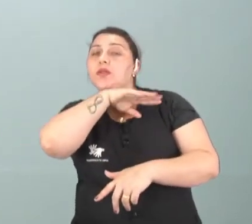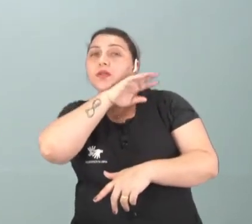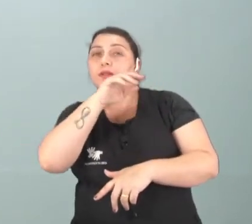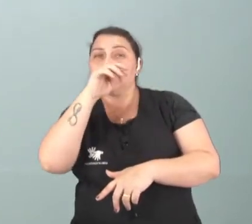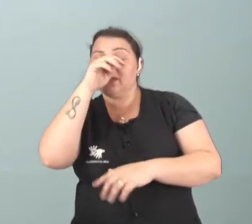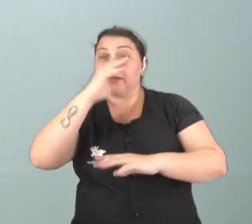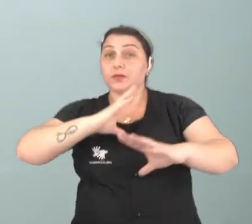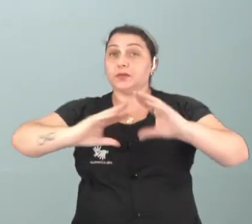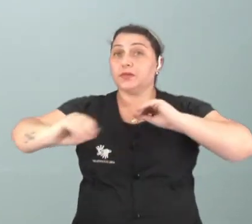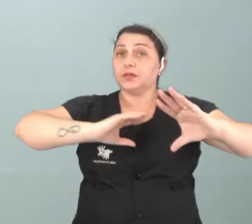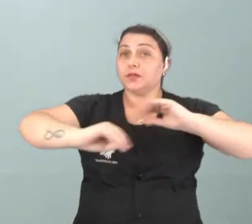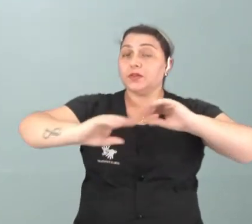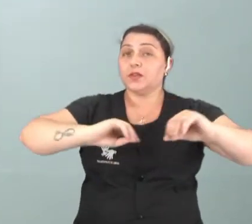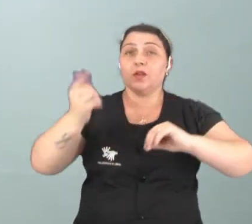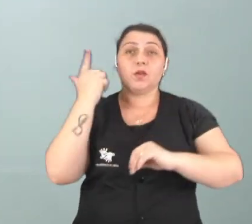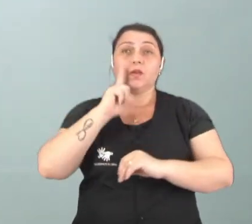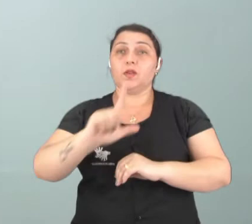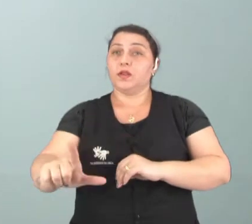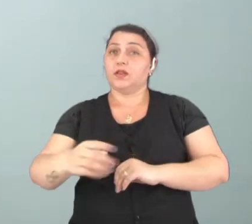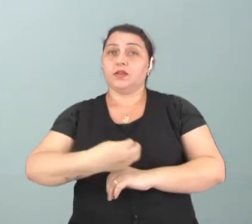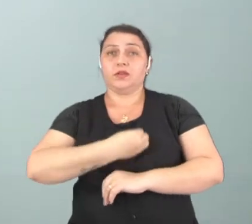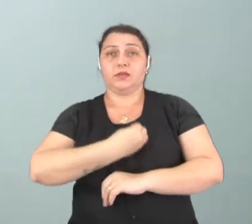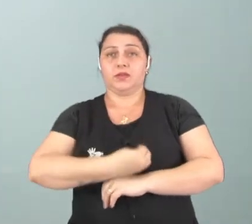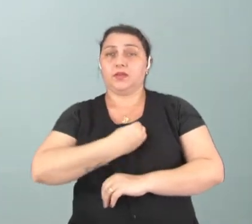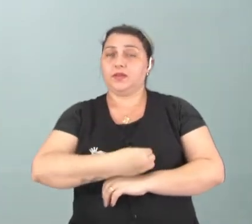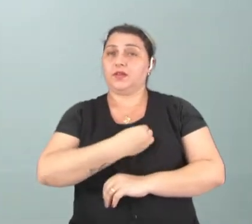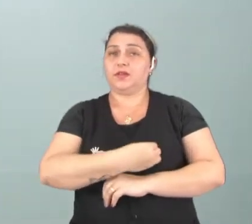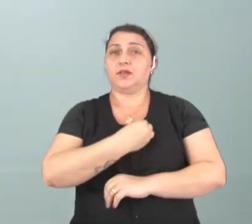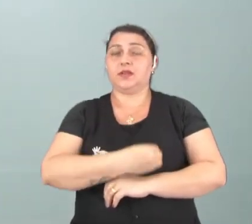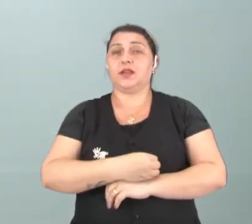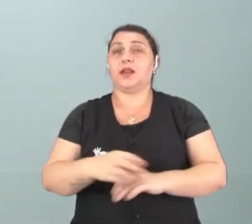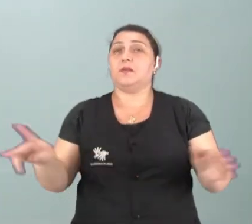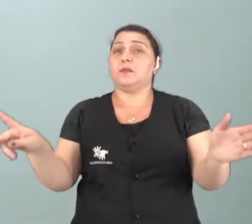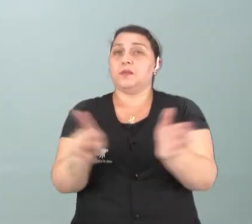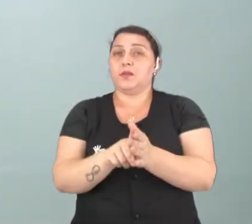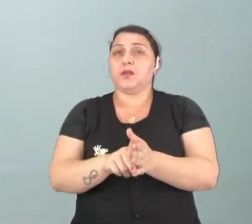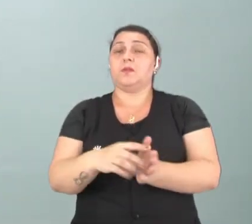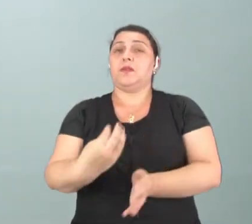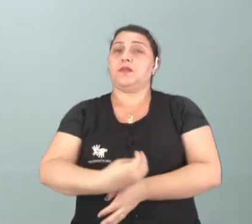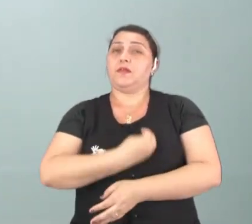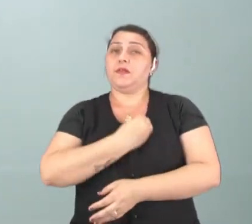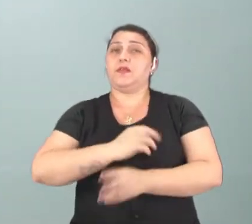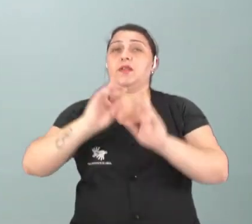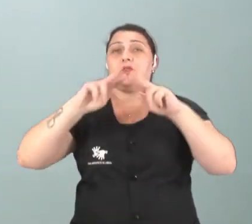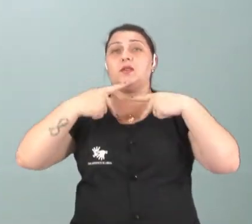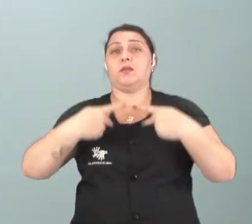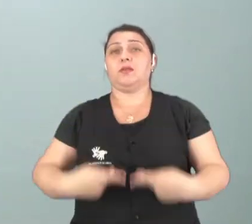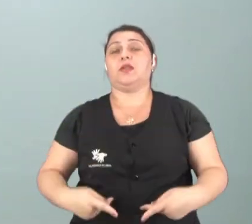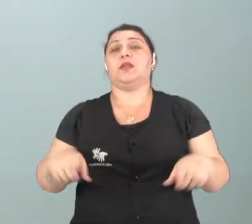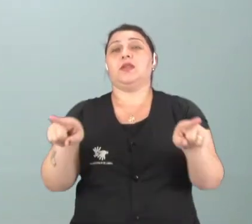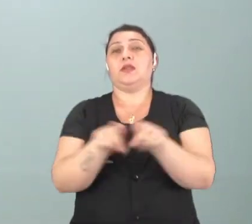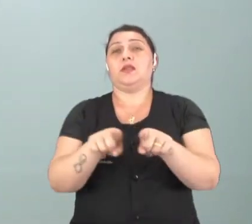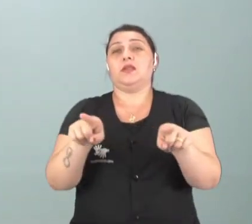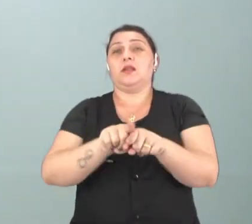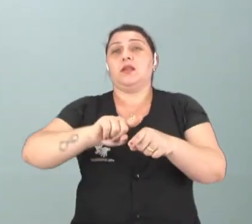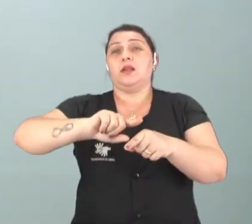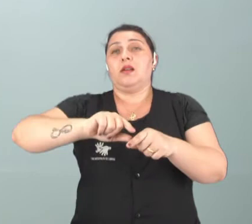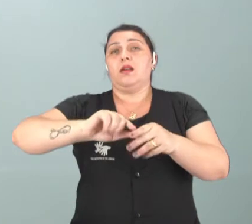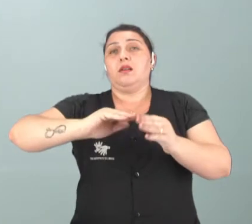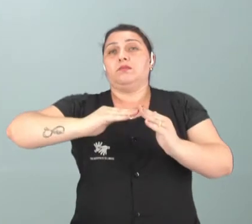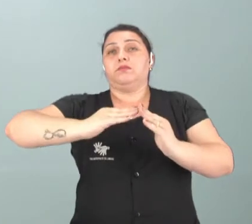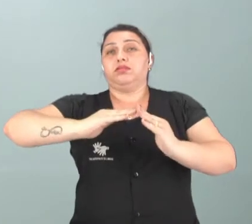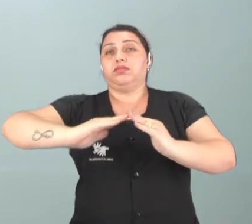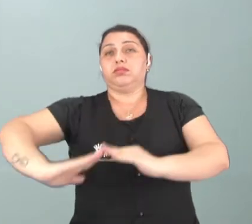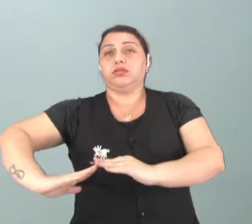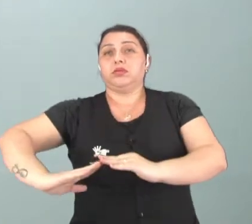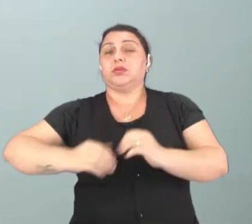certos animais não vão conseguir sobreviver. E aí a própria vida humana vai estar entrando em declínio, tá?